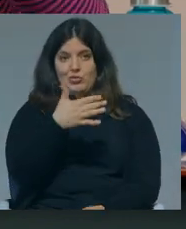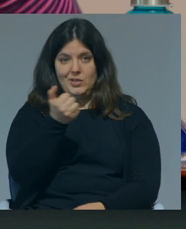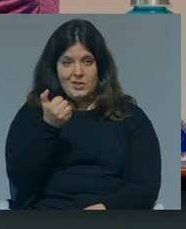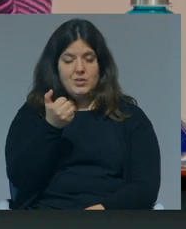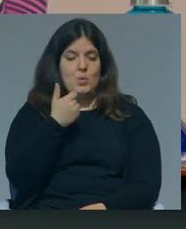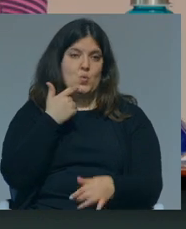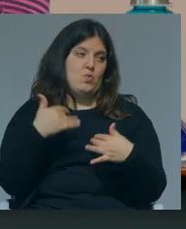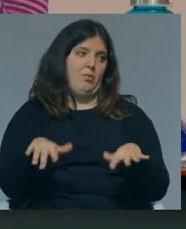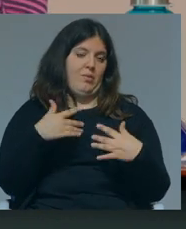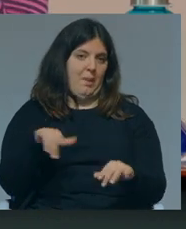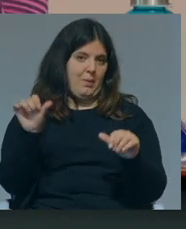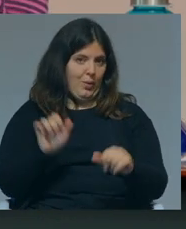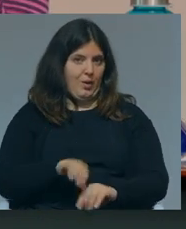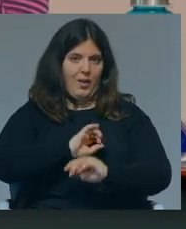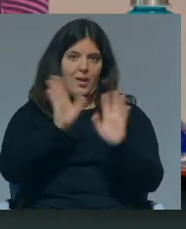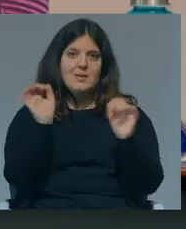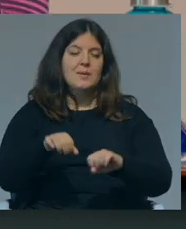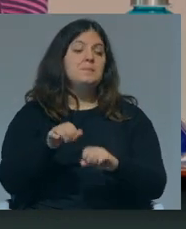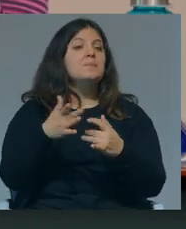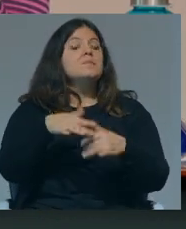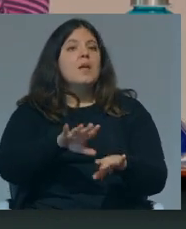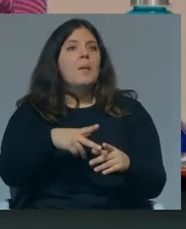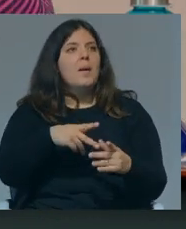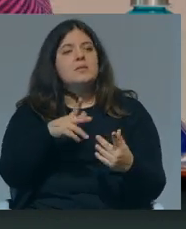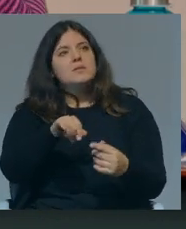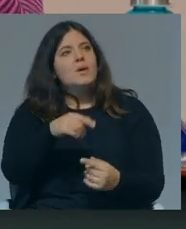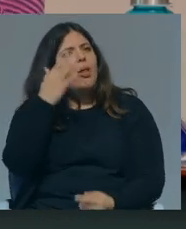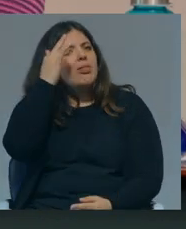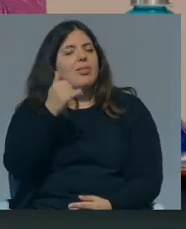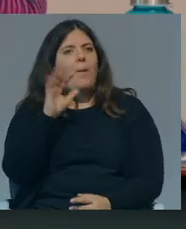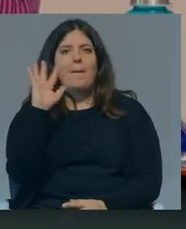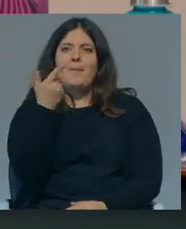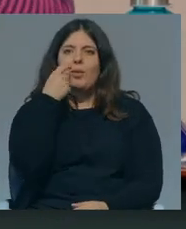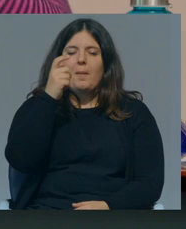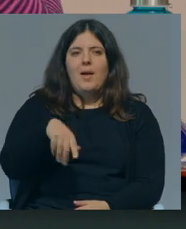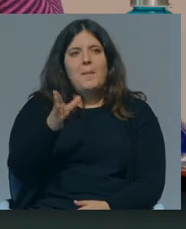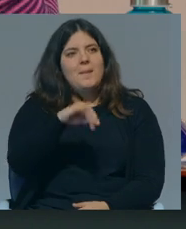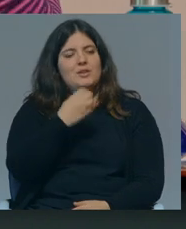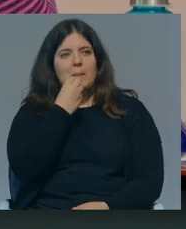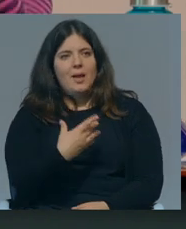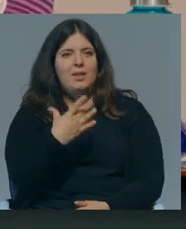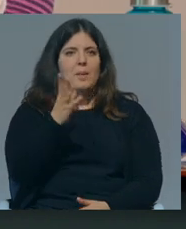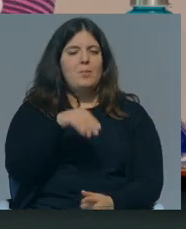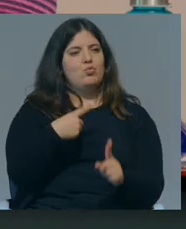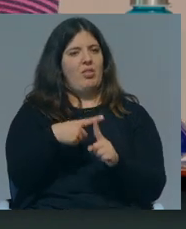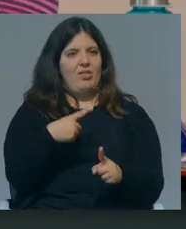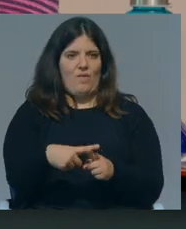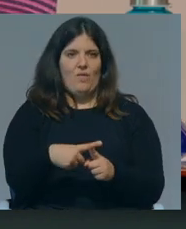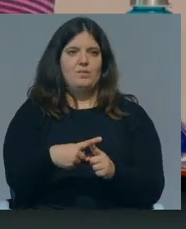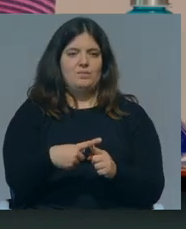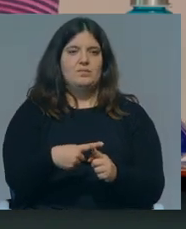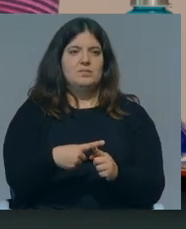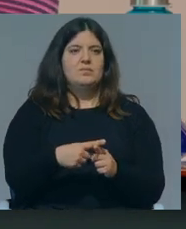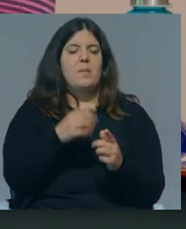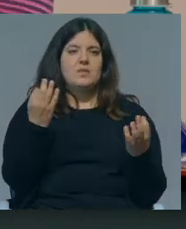ainda muito mais crítico, não é? Mas sem prejuízo desse ambiente humano e tal mais simpático, que é bom e que é positivo, mas